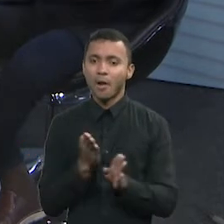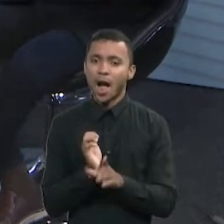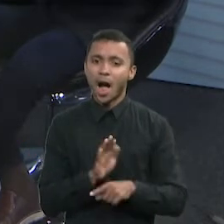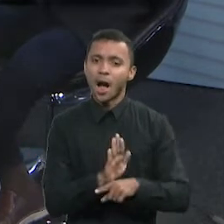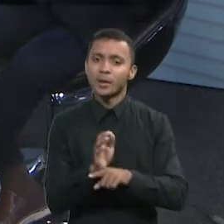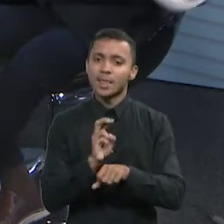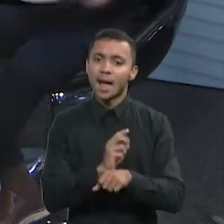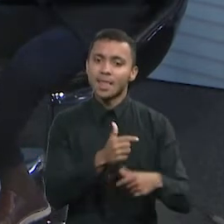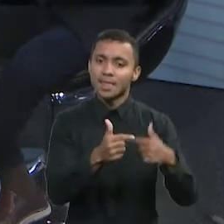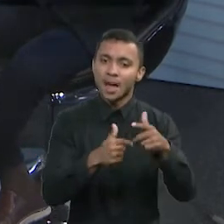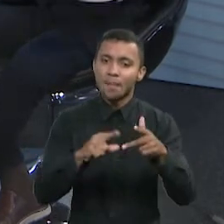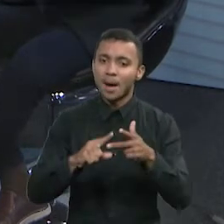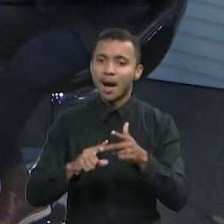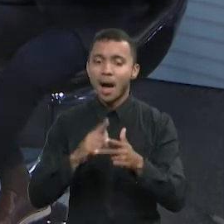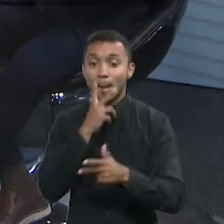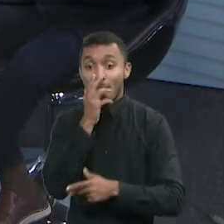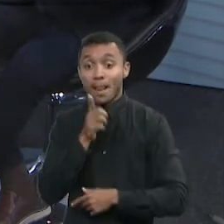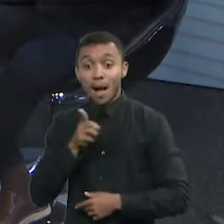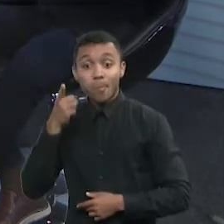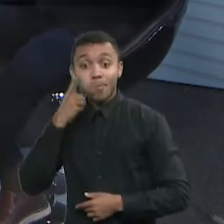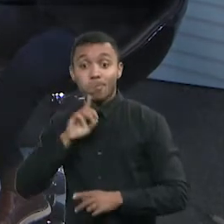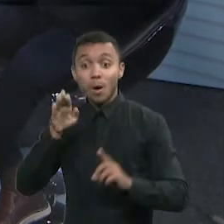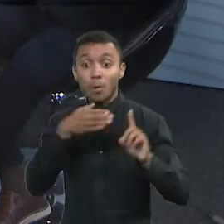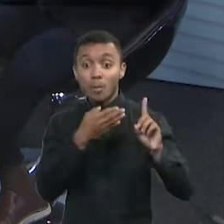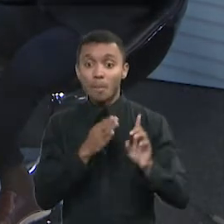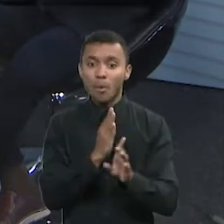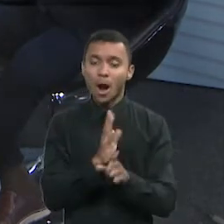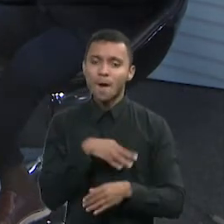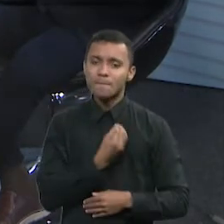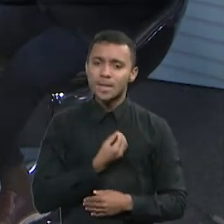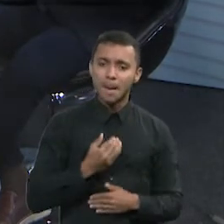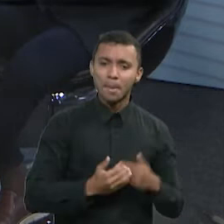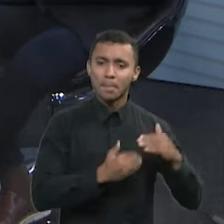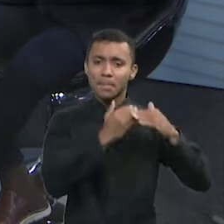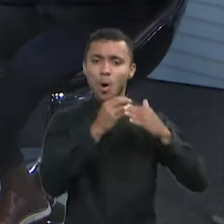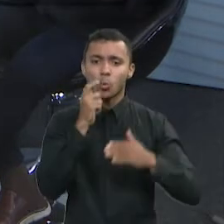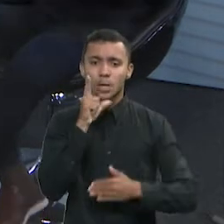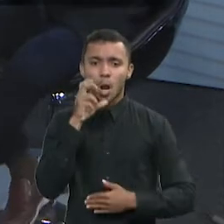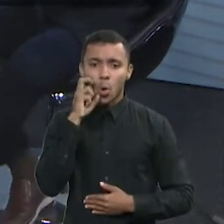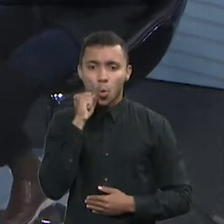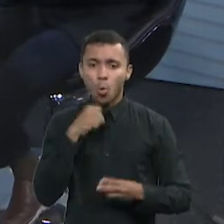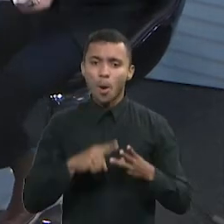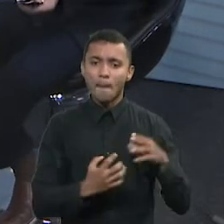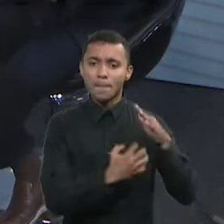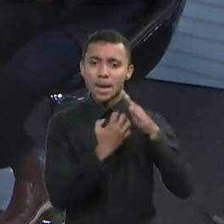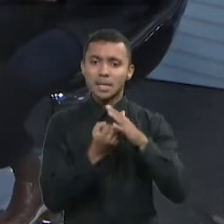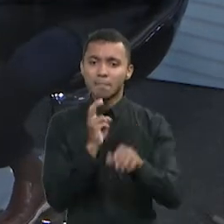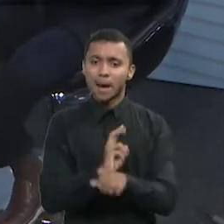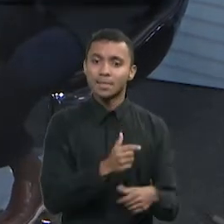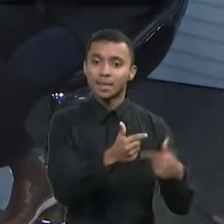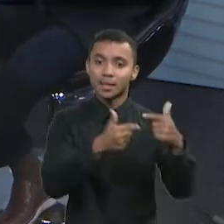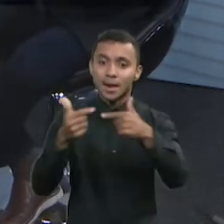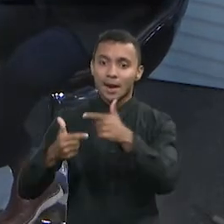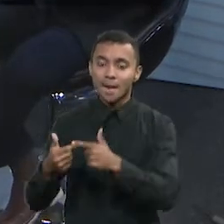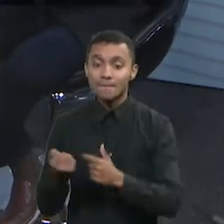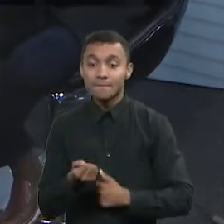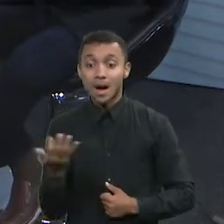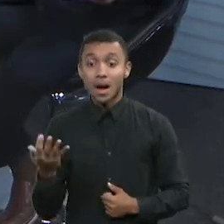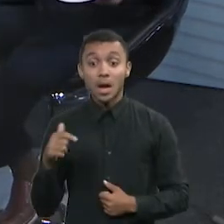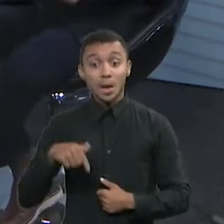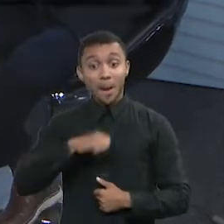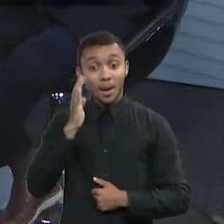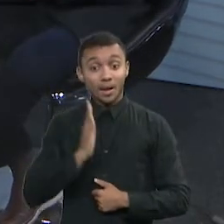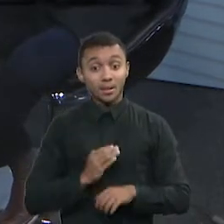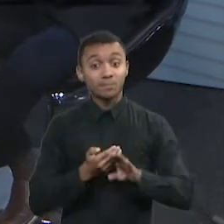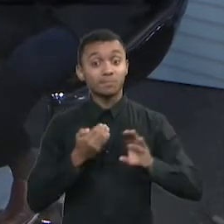Você é homenageado lá nos Estados Unidos, porque você prosperou, você ganhou dinheiro, você está abrindo negócio, está gerando emprego. Mas aqui no